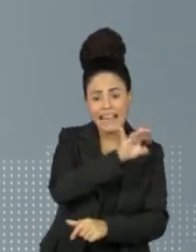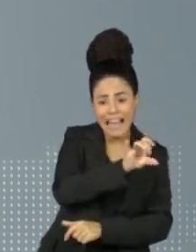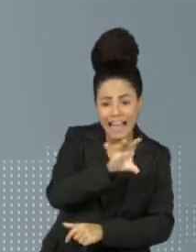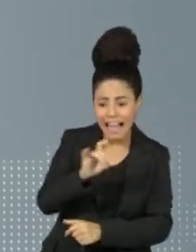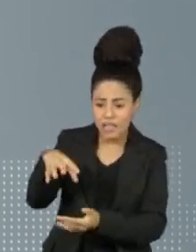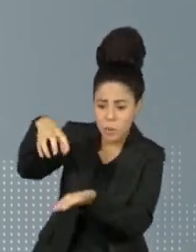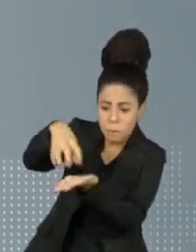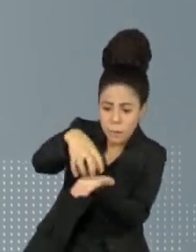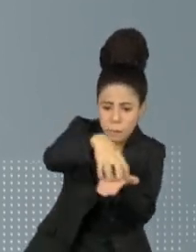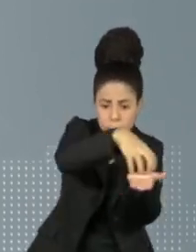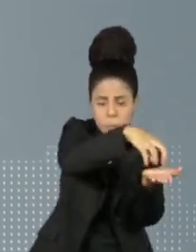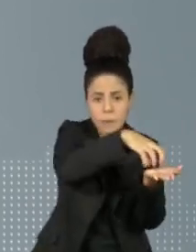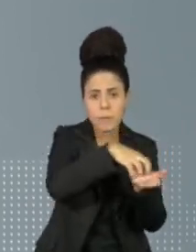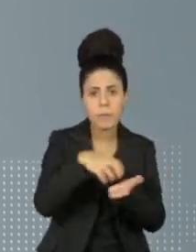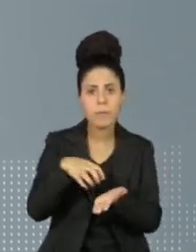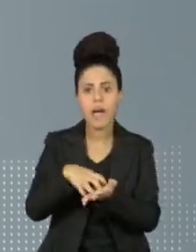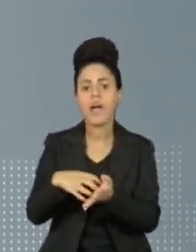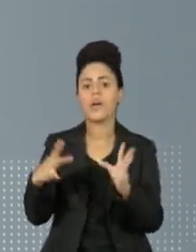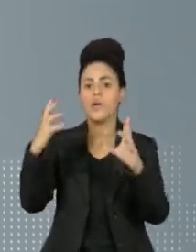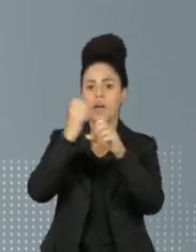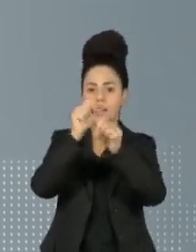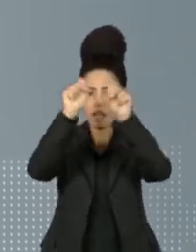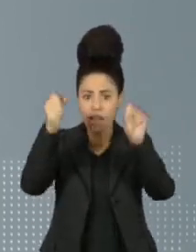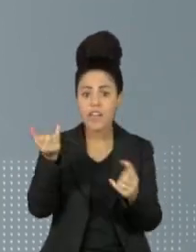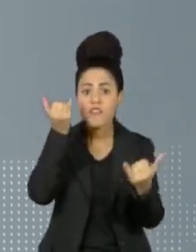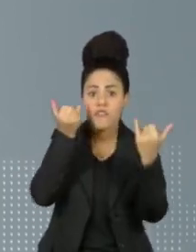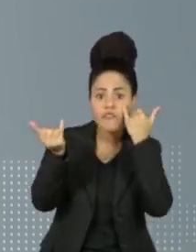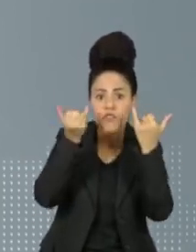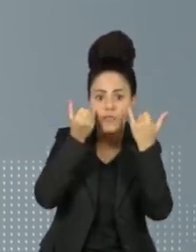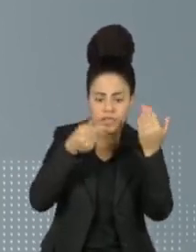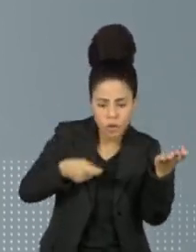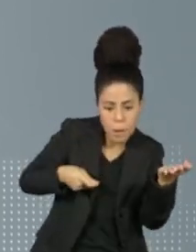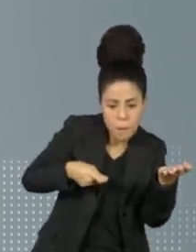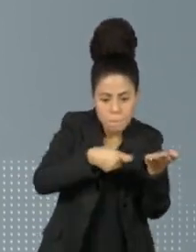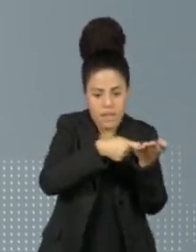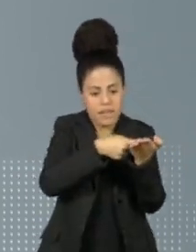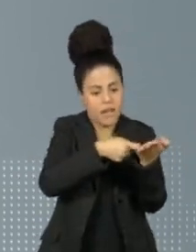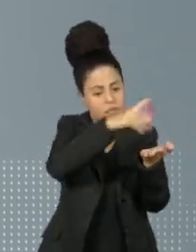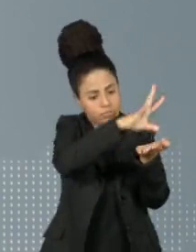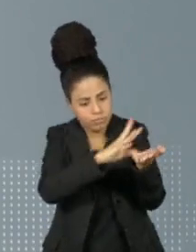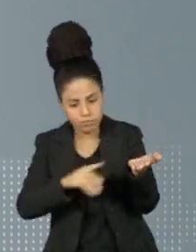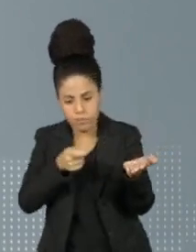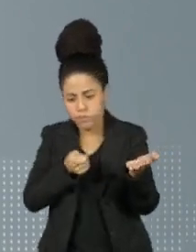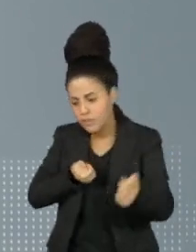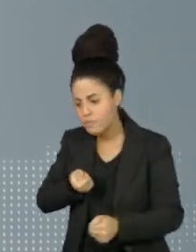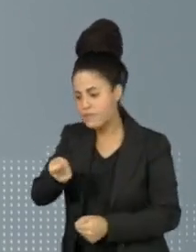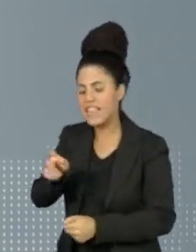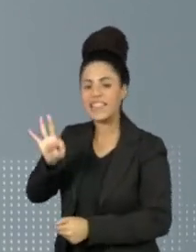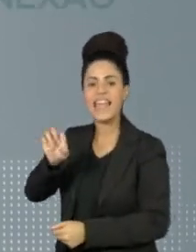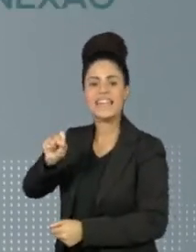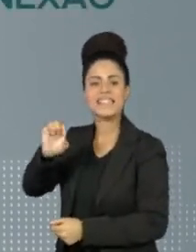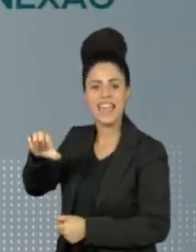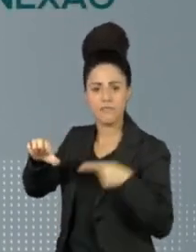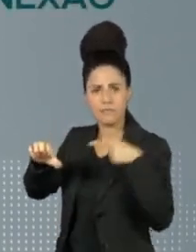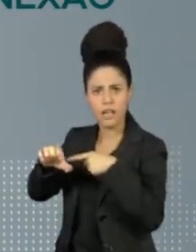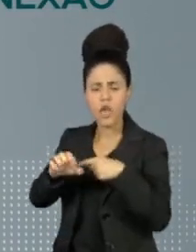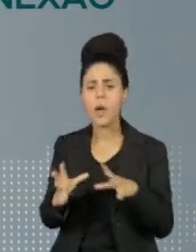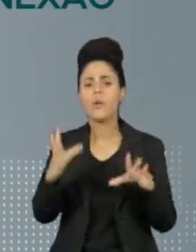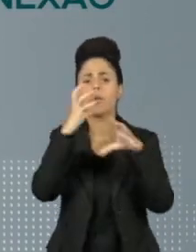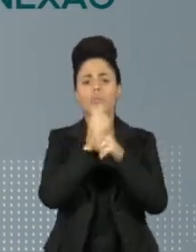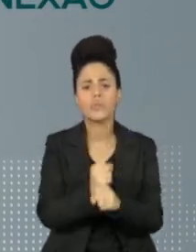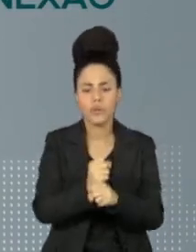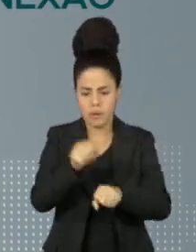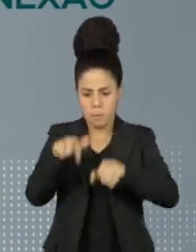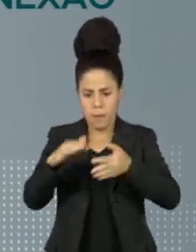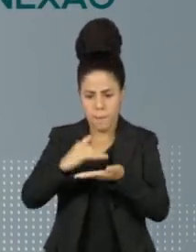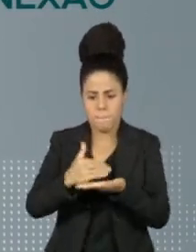eleitoral são gerados, os dados são retirados numa espécie de pendrive e enviados para o TSE. A totalização é feita por um